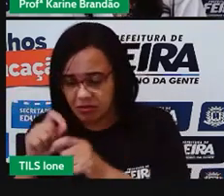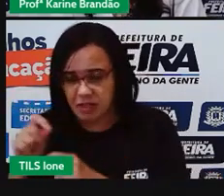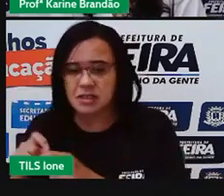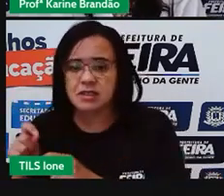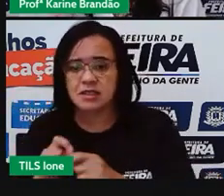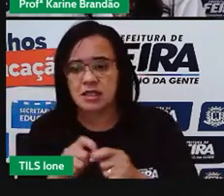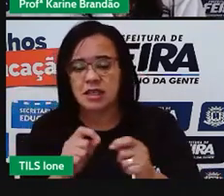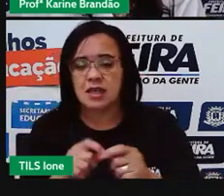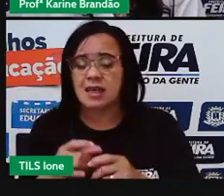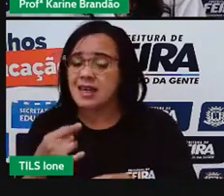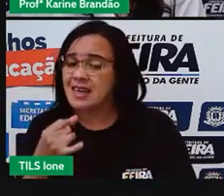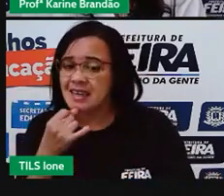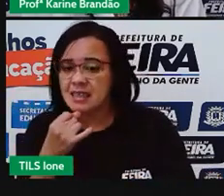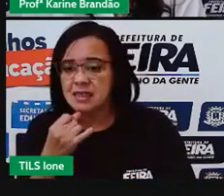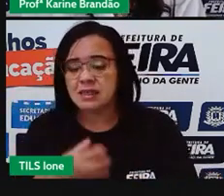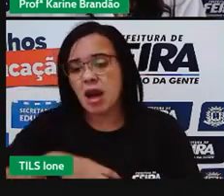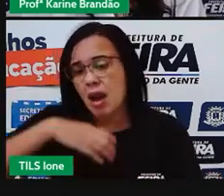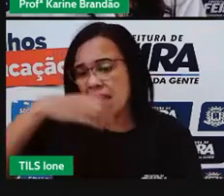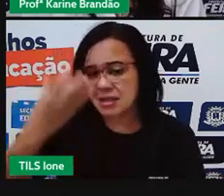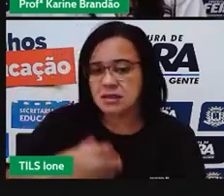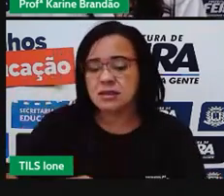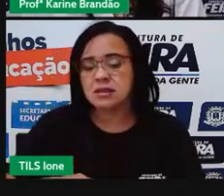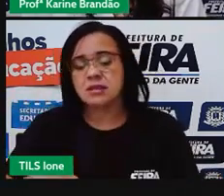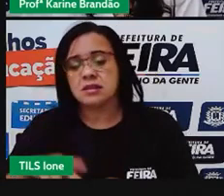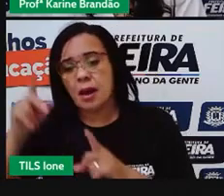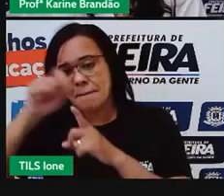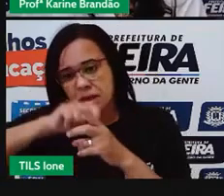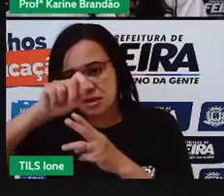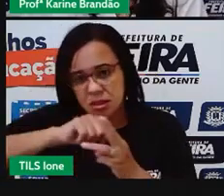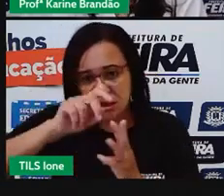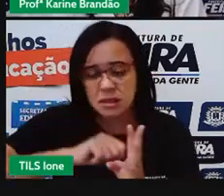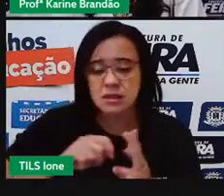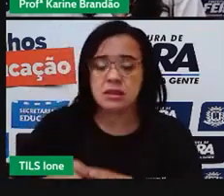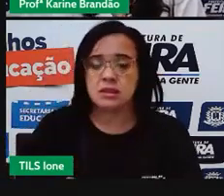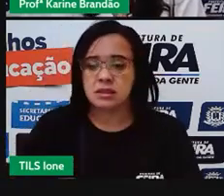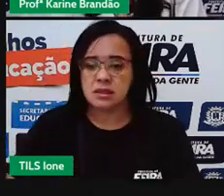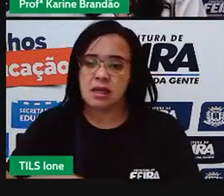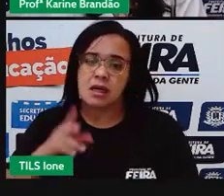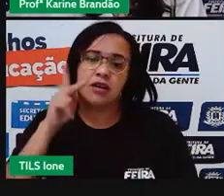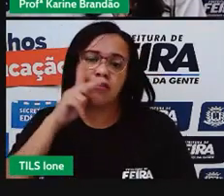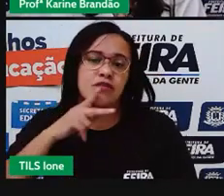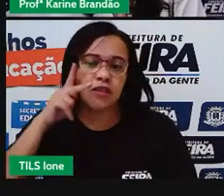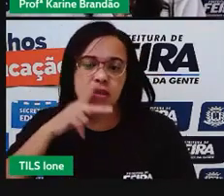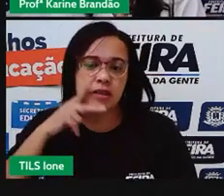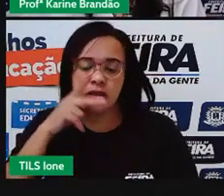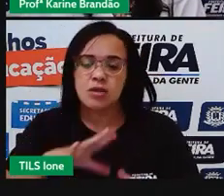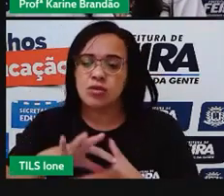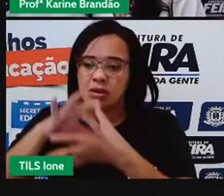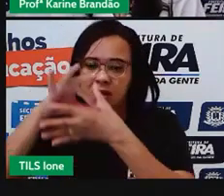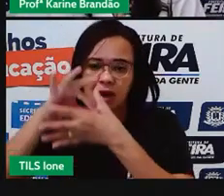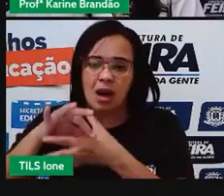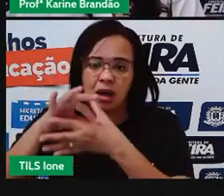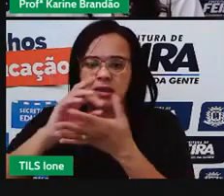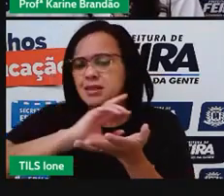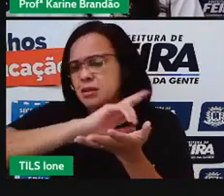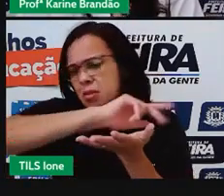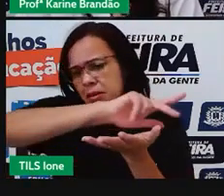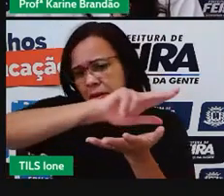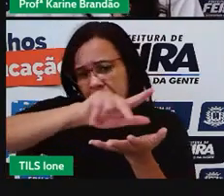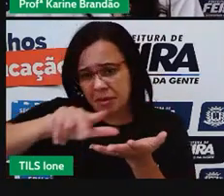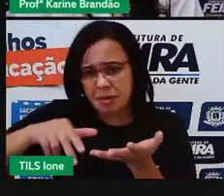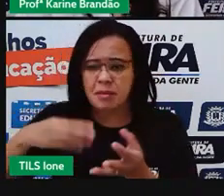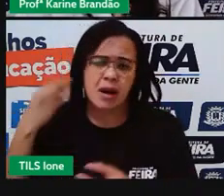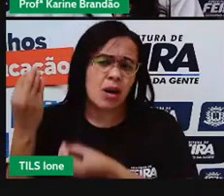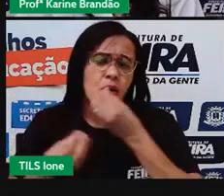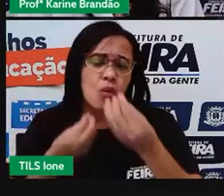maçã, para chegar e eu consumir uma maçã, uma taça de vinho, um quilo de carne. Então, tem várias